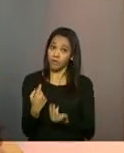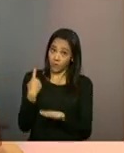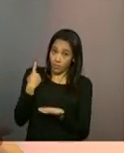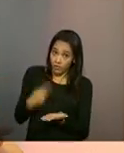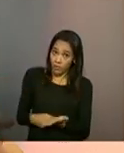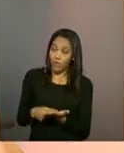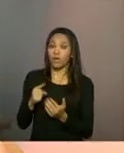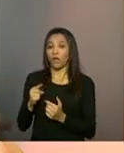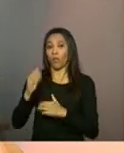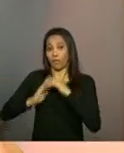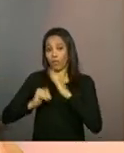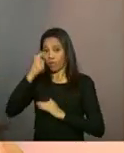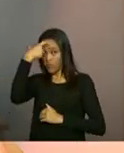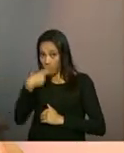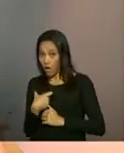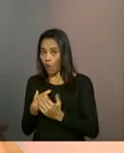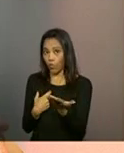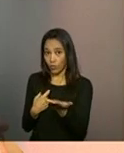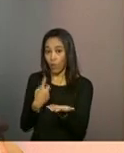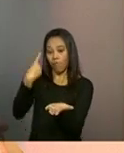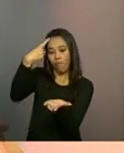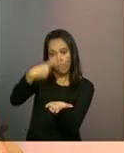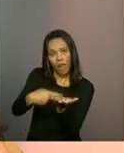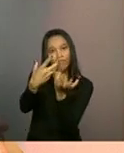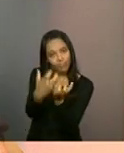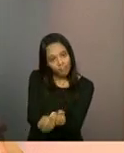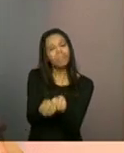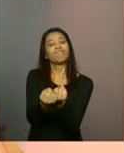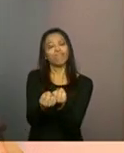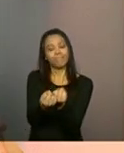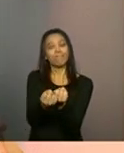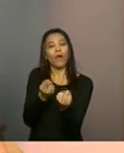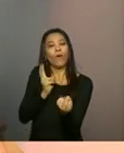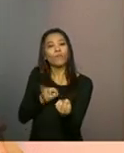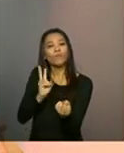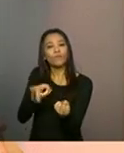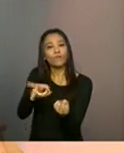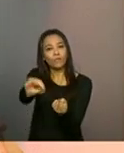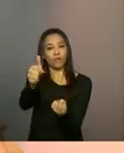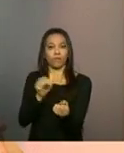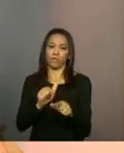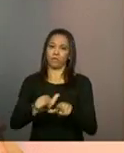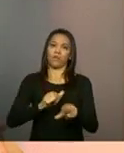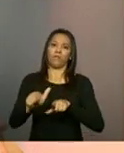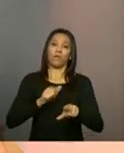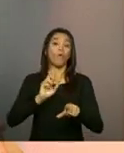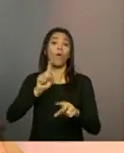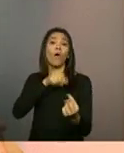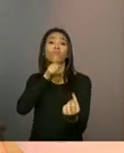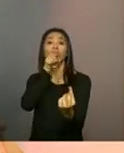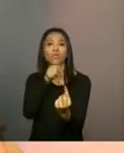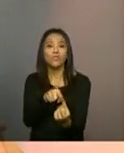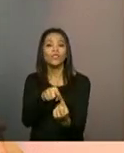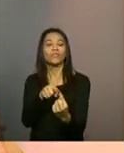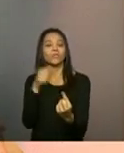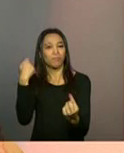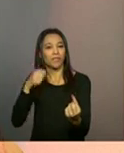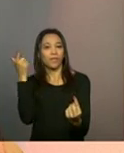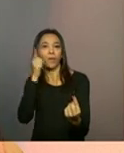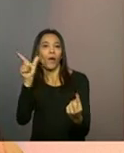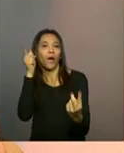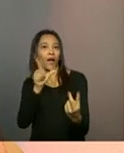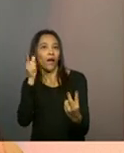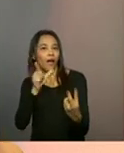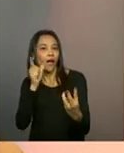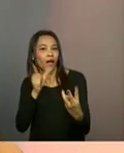técnico, ou os técnicos de nível superior, para um processo continuado de trabalho, né? Que tem objetivos a serem atingidos,